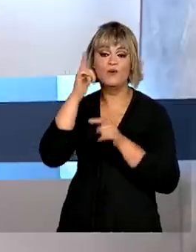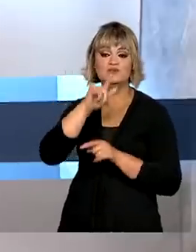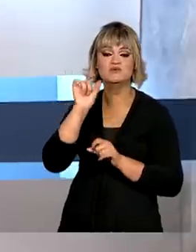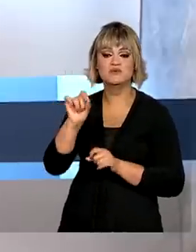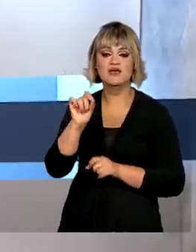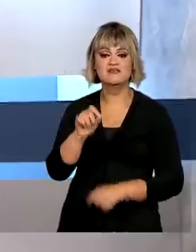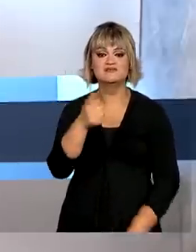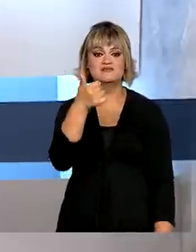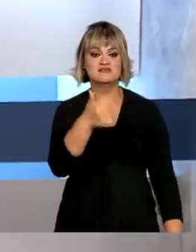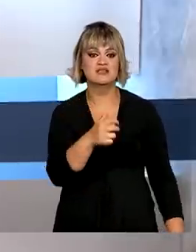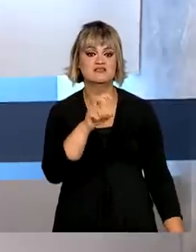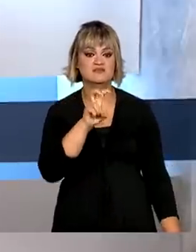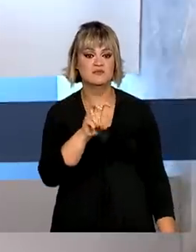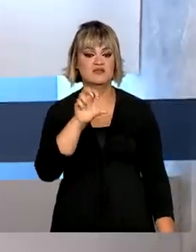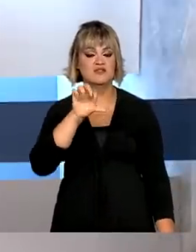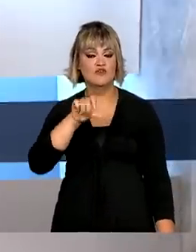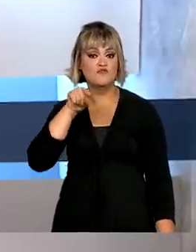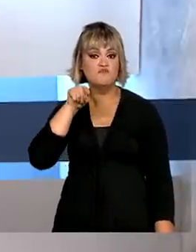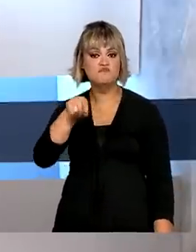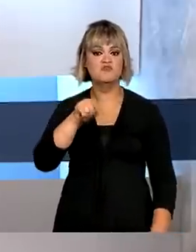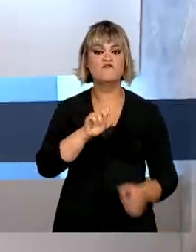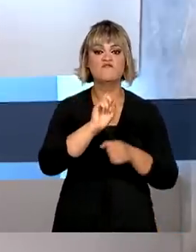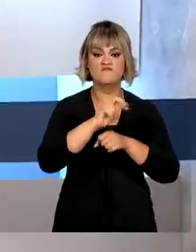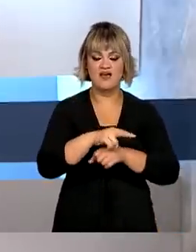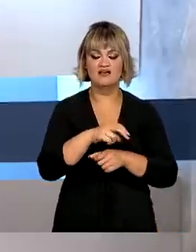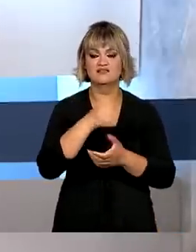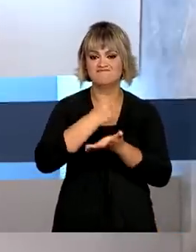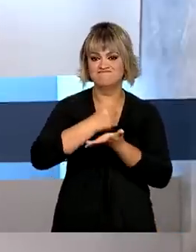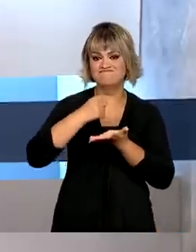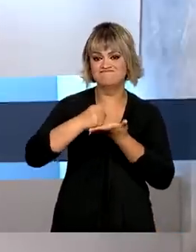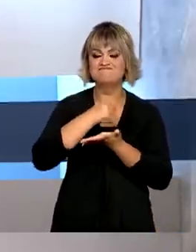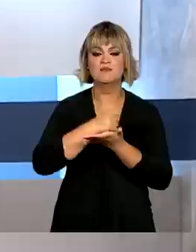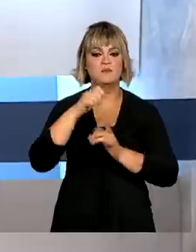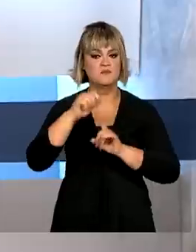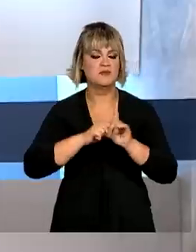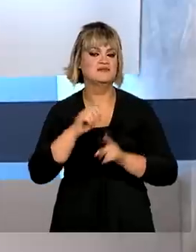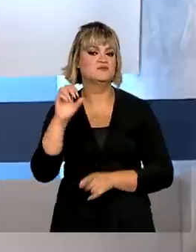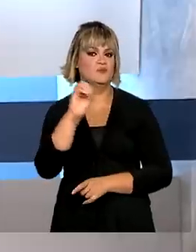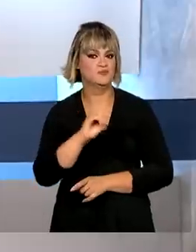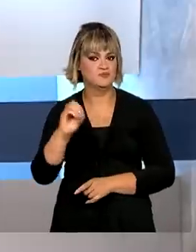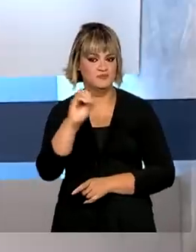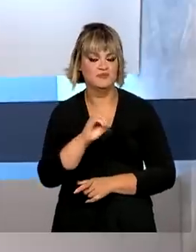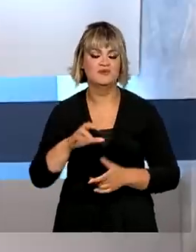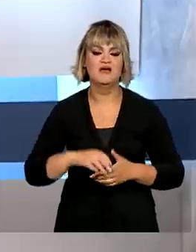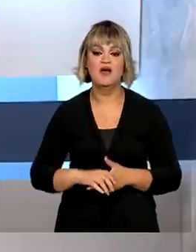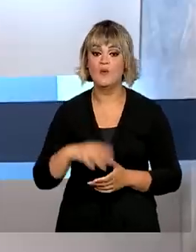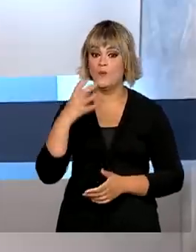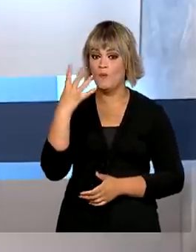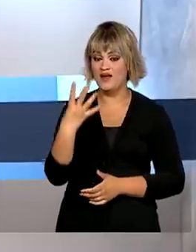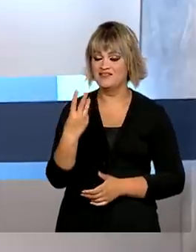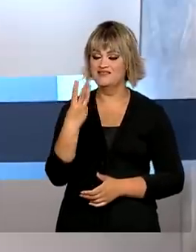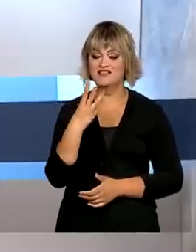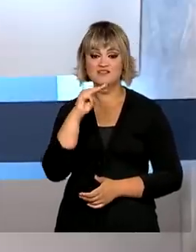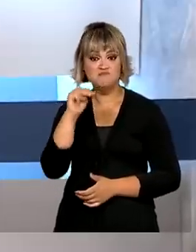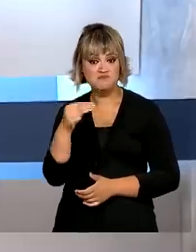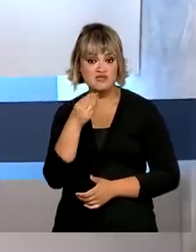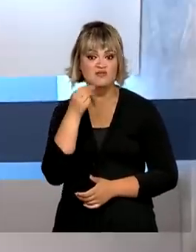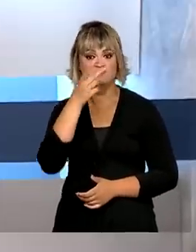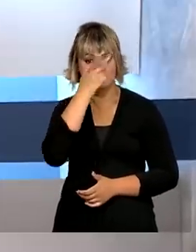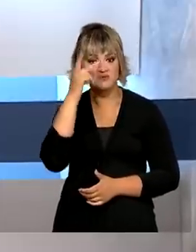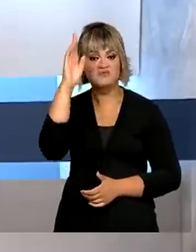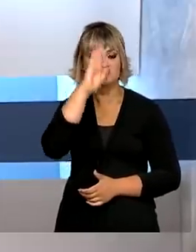159 mil vagas com carteira assinada em outubro e totaliza quase 43 milhões de